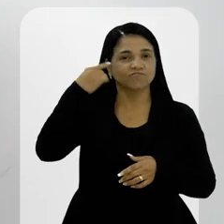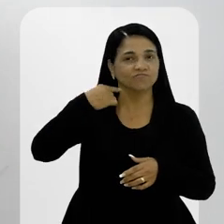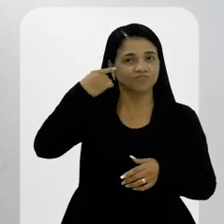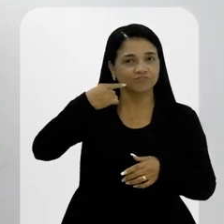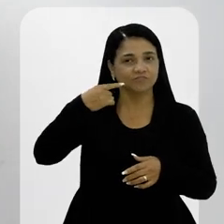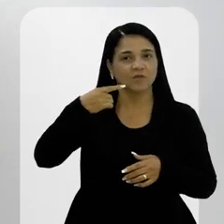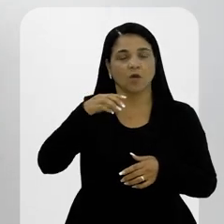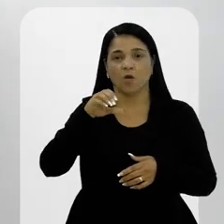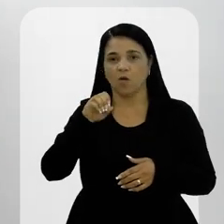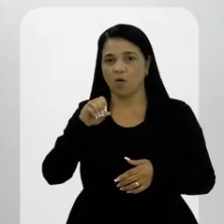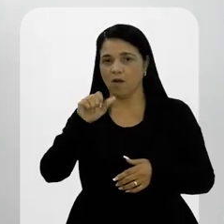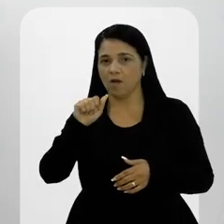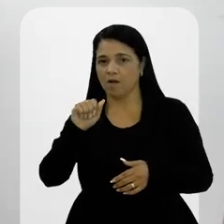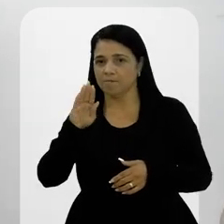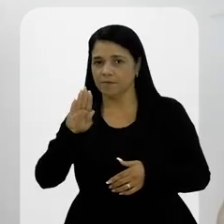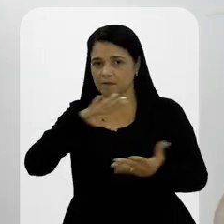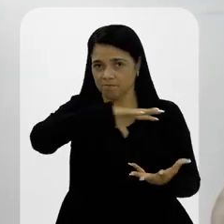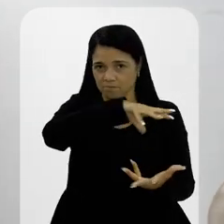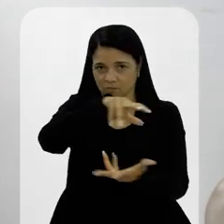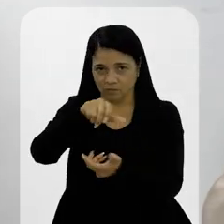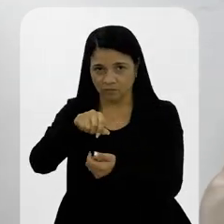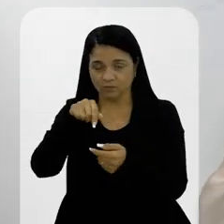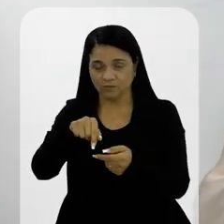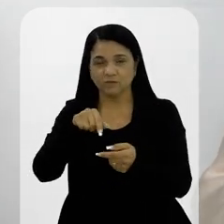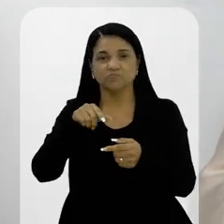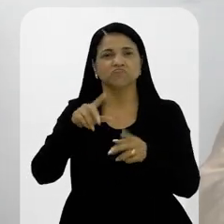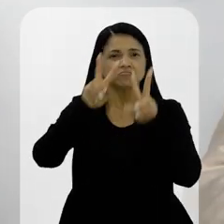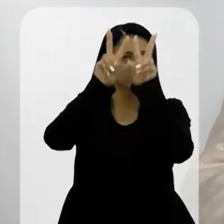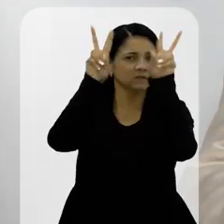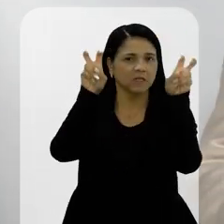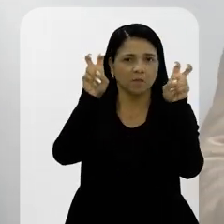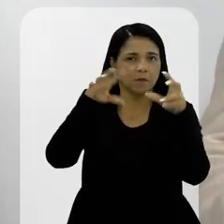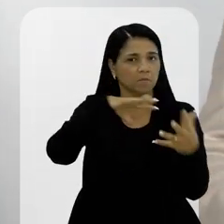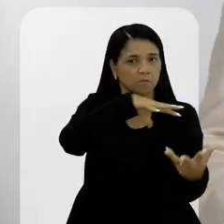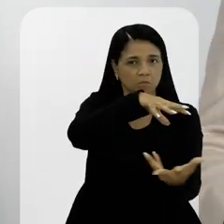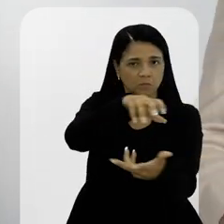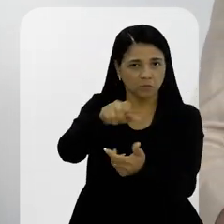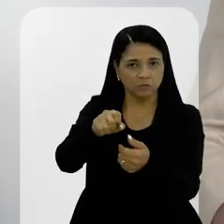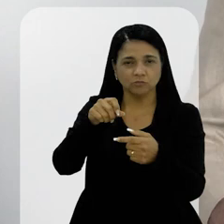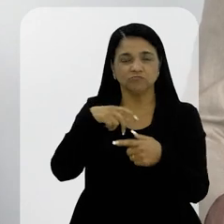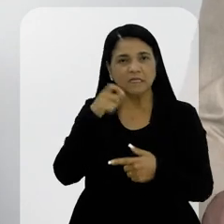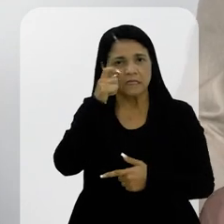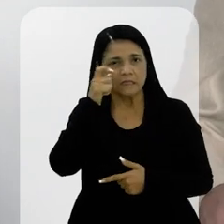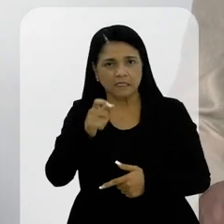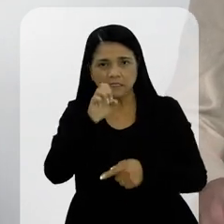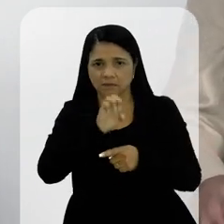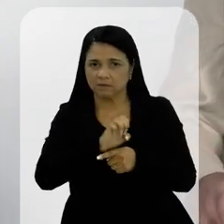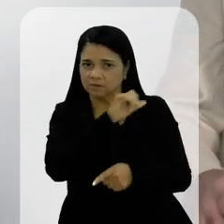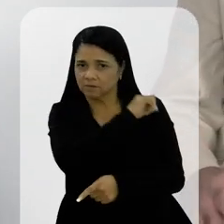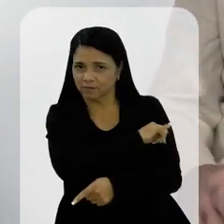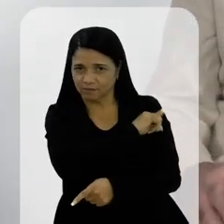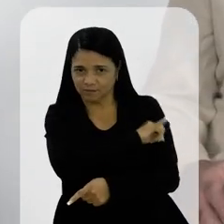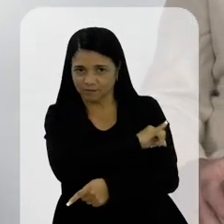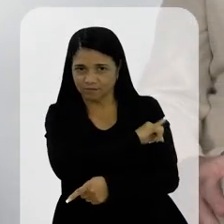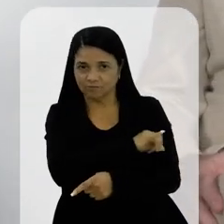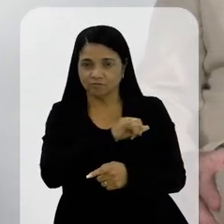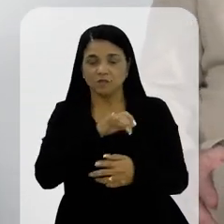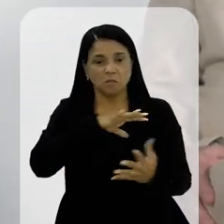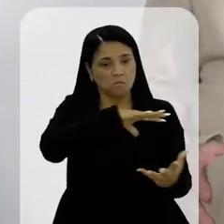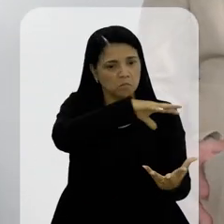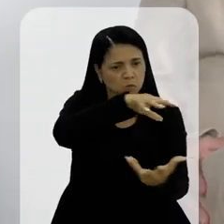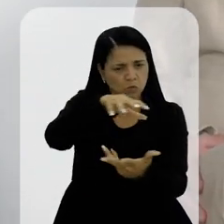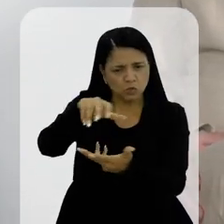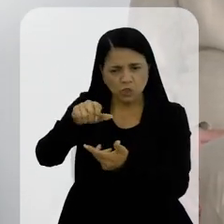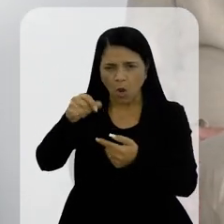e vamos aqui tratar de mais um tema internacional, um tema de interesse de todo o Estado do Rio de Janeiro, um tema